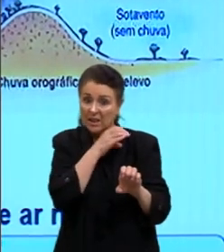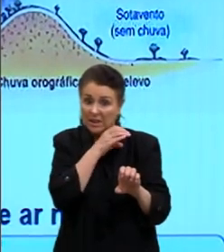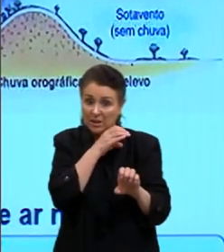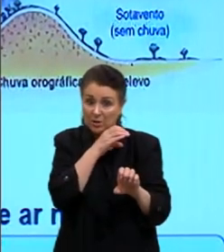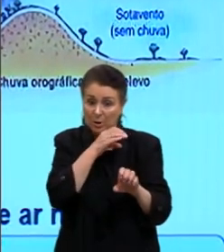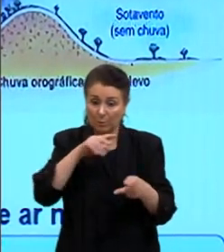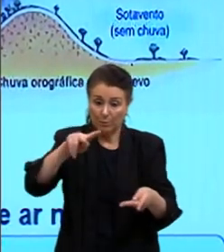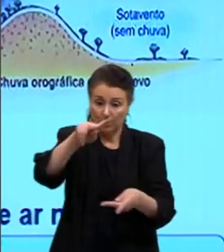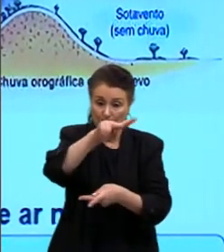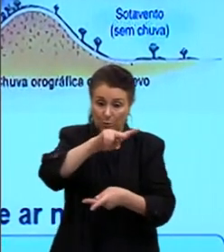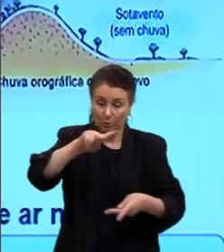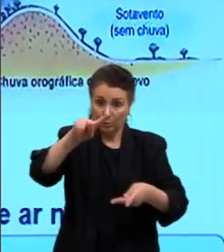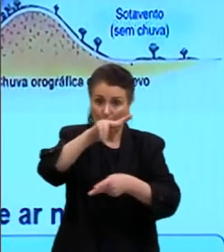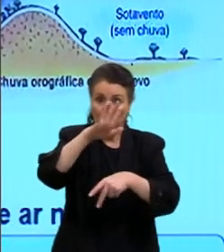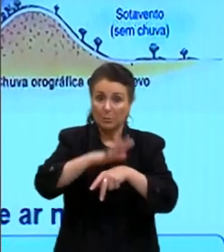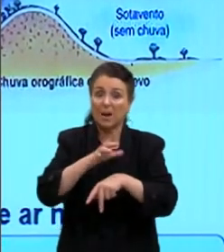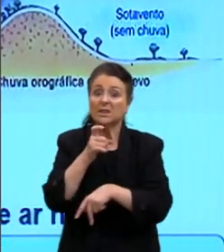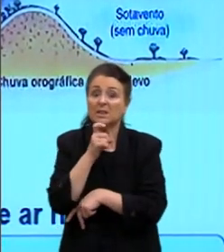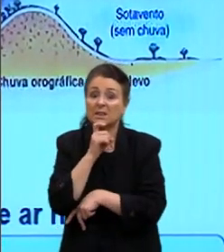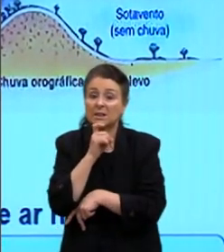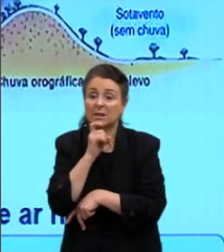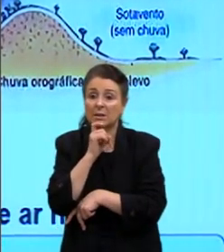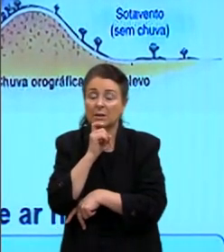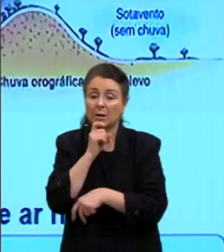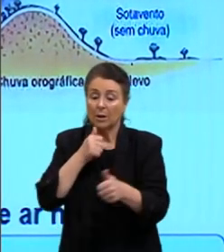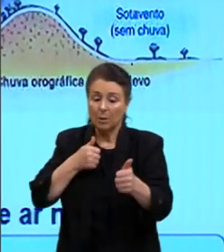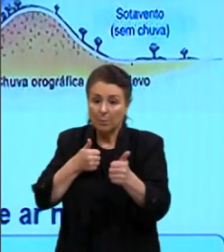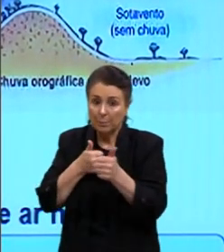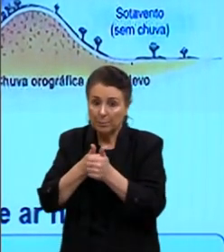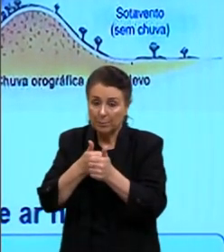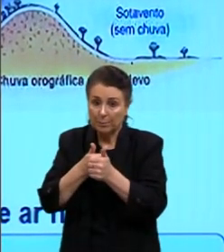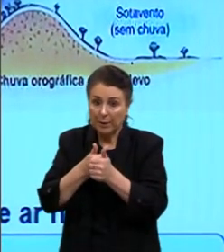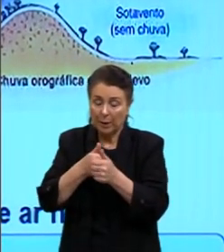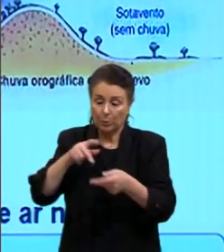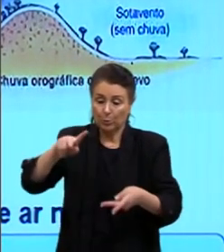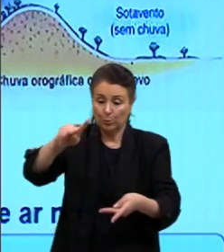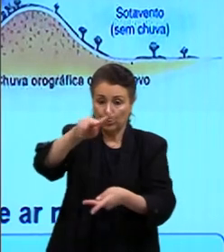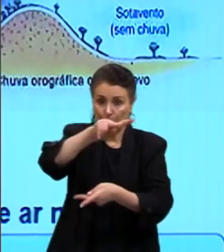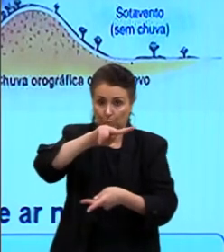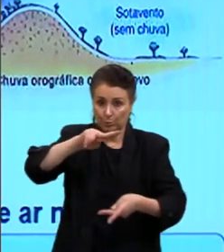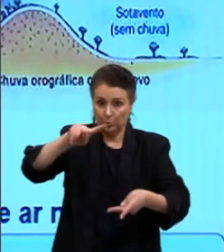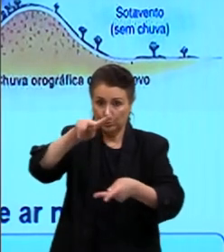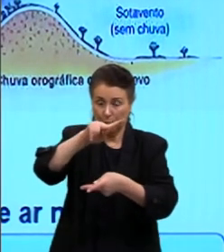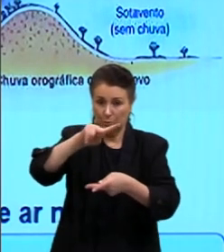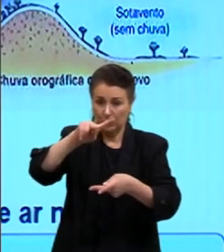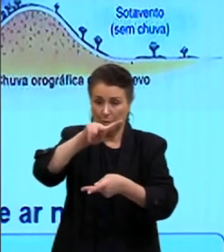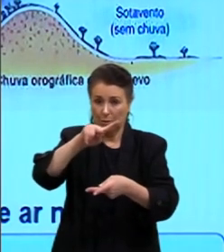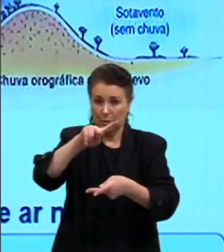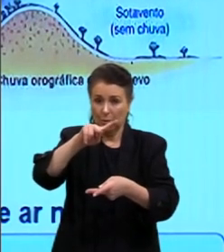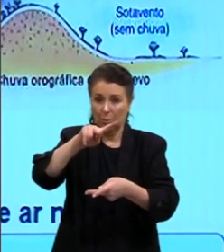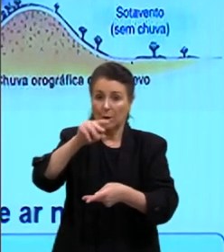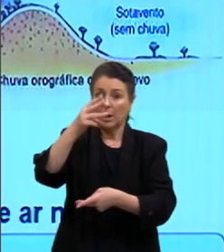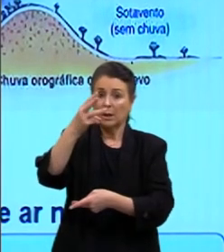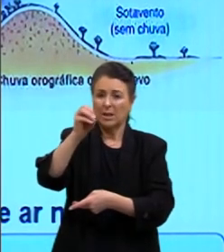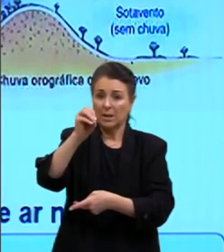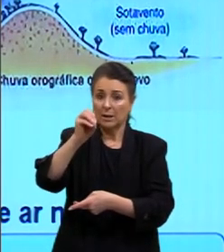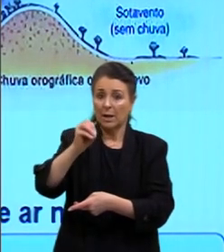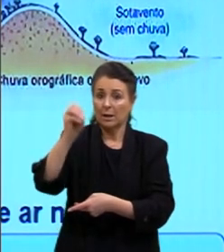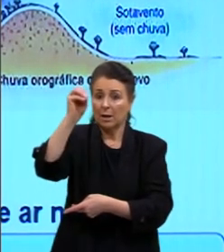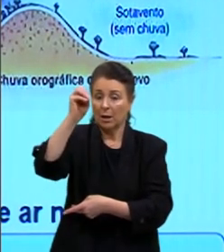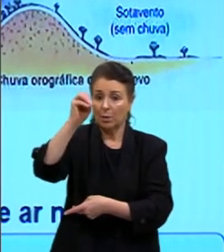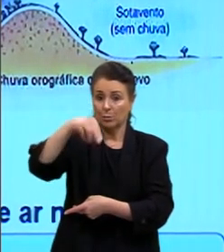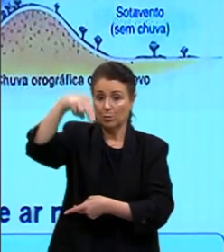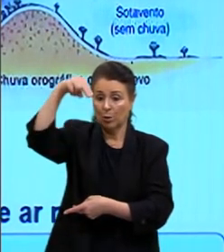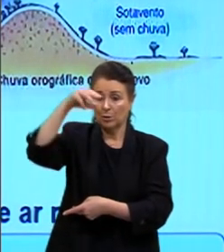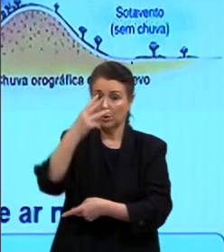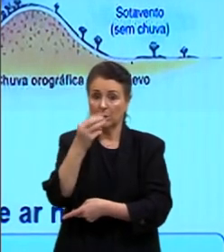pessoal? Então, nós vamos ter essa divisão. Perto do polo, entre 30 norte e 30 sul, nós temos a zona